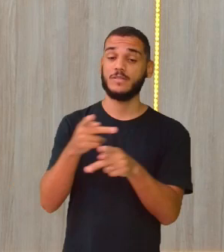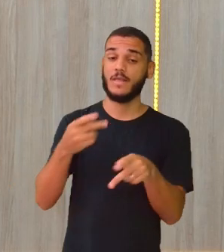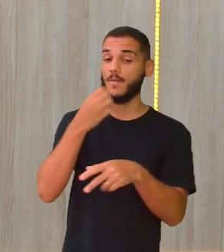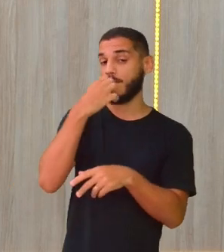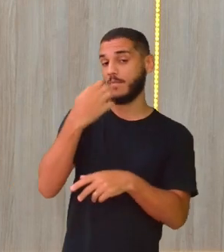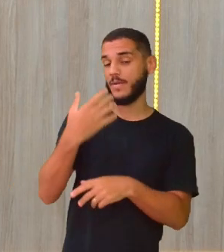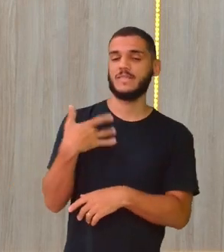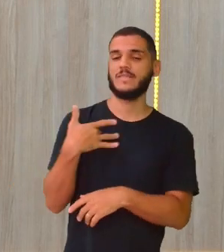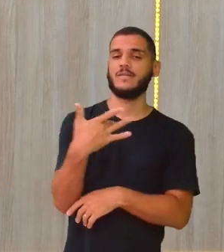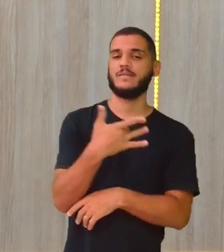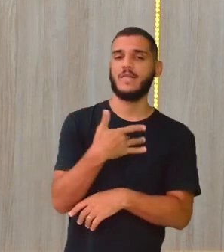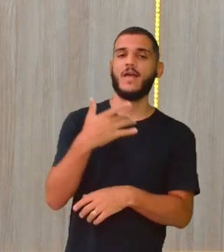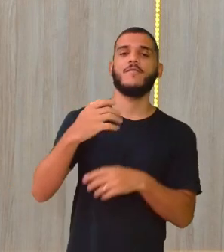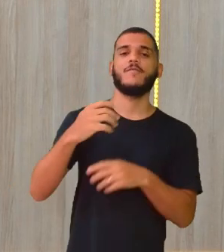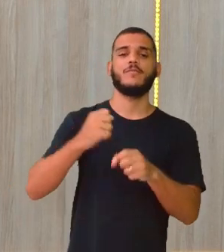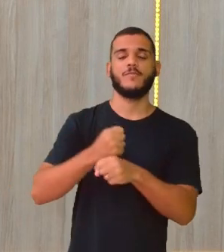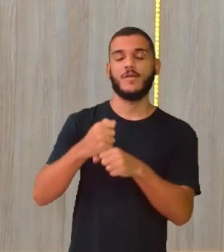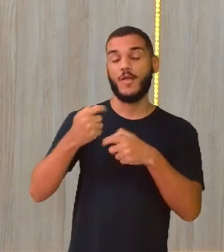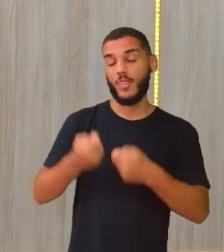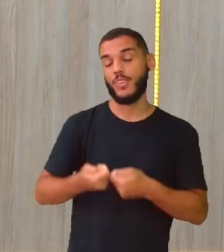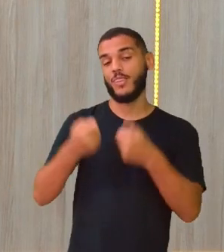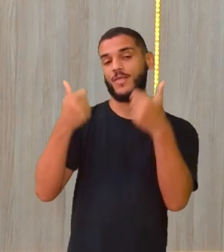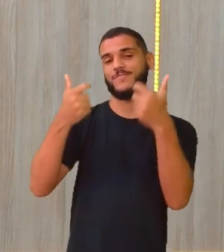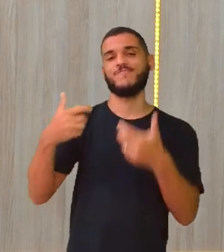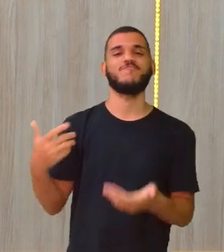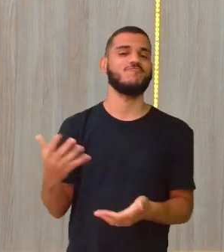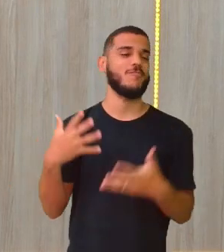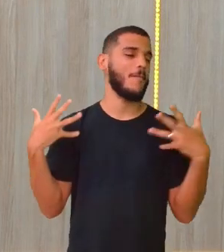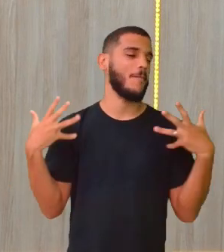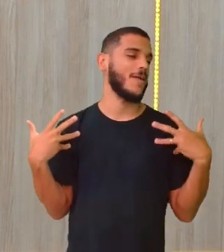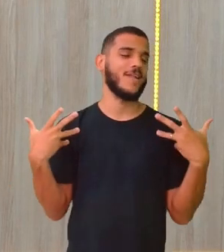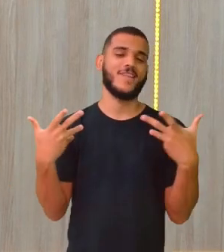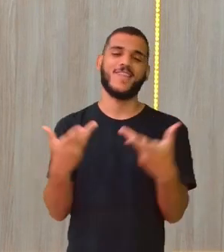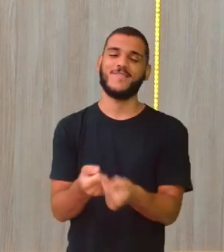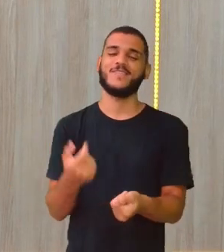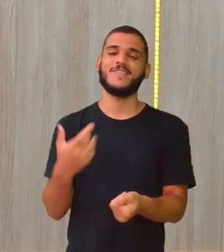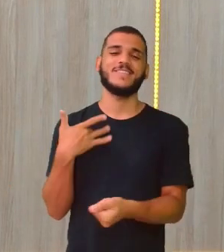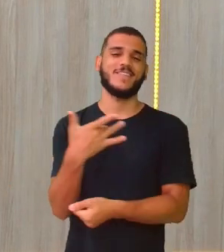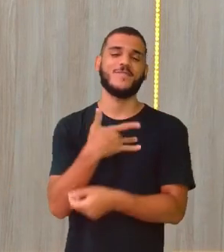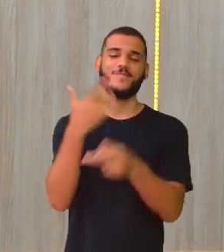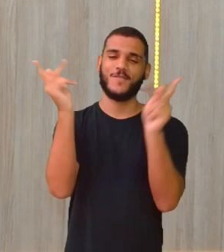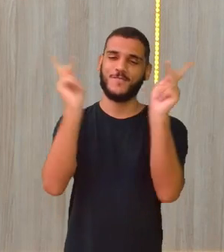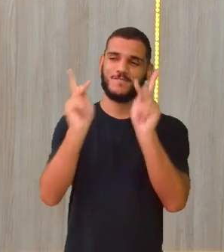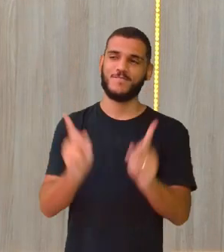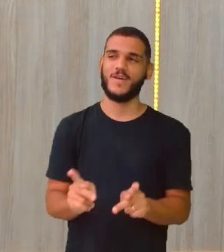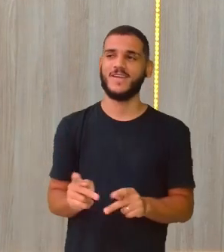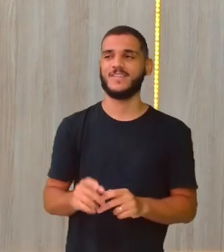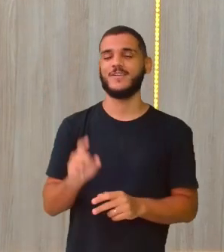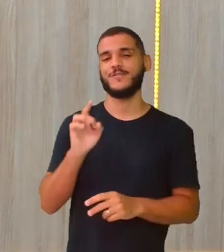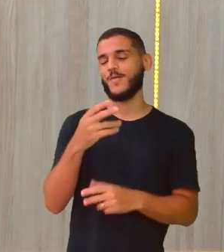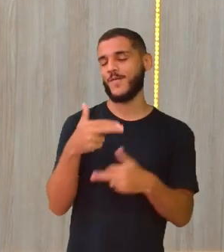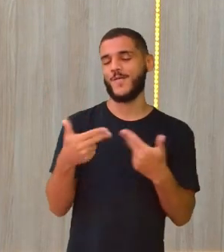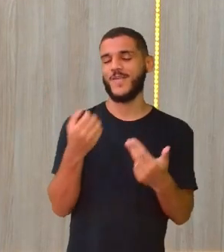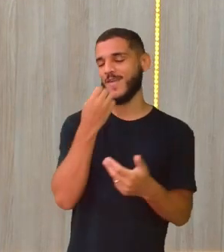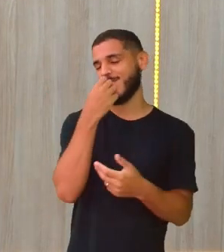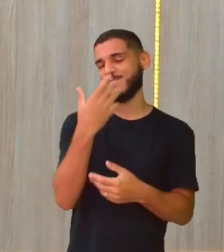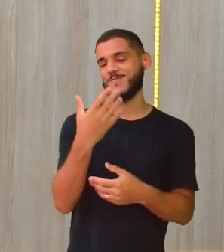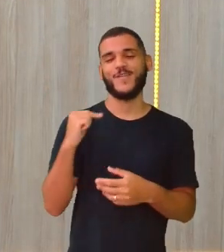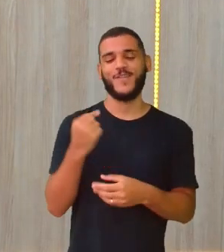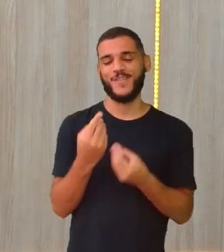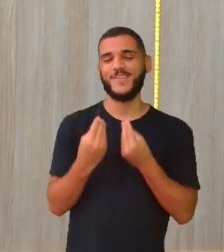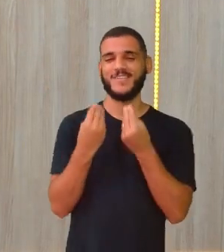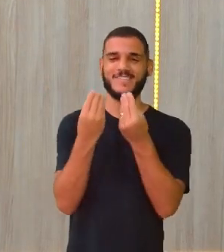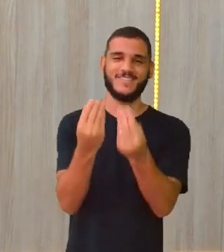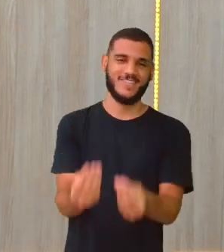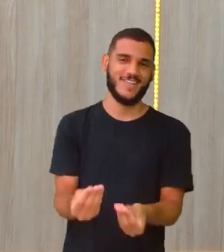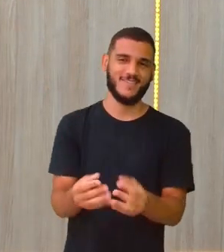saudáveis. Uma virada de ano incrível, maravilhosa, cheia de saúde, paz. Olha isso. Essas coisas boas que a gente saiu aparecendo no final